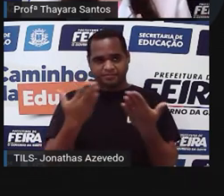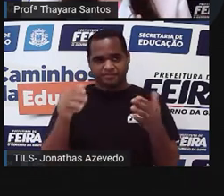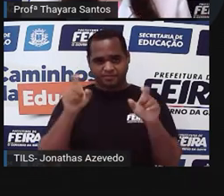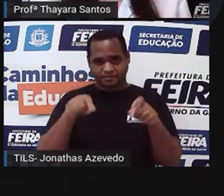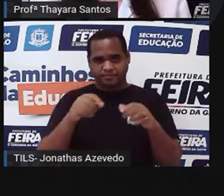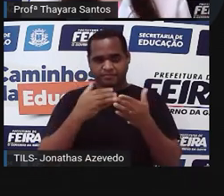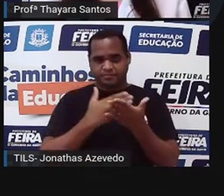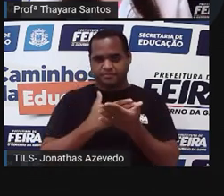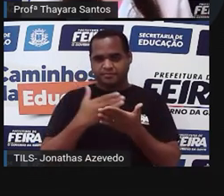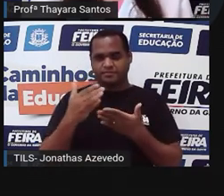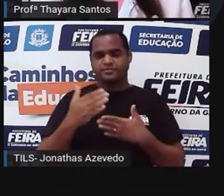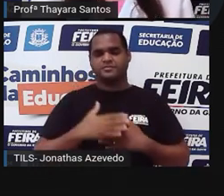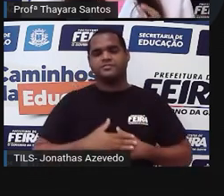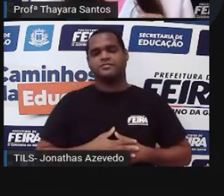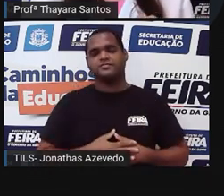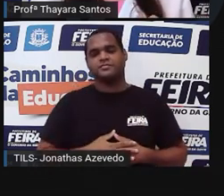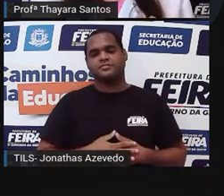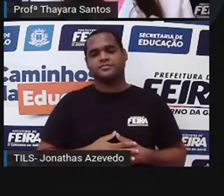começar